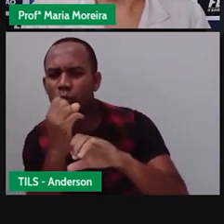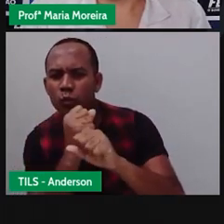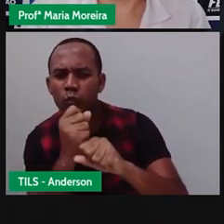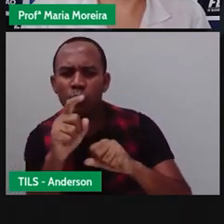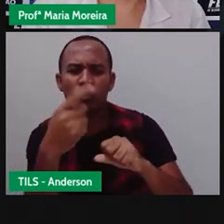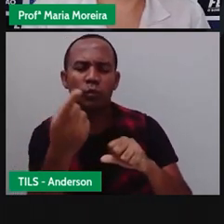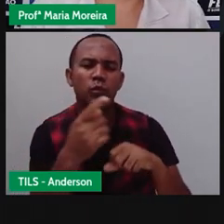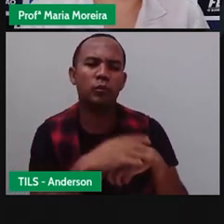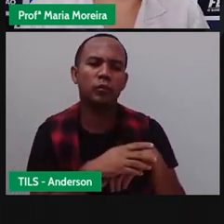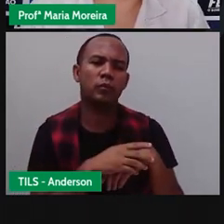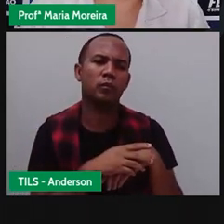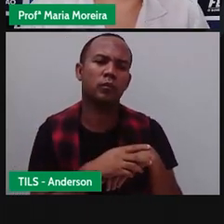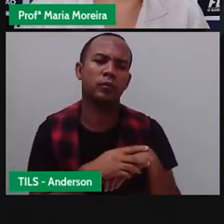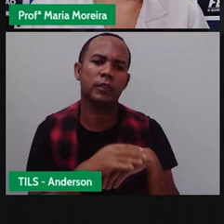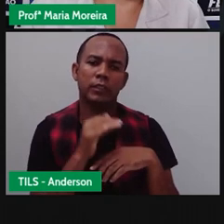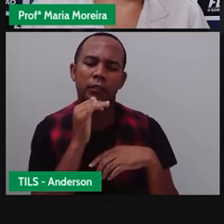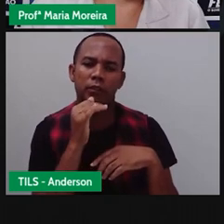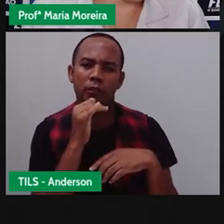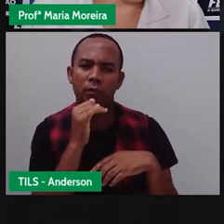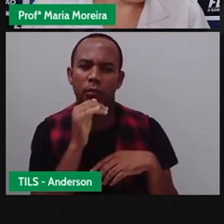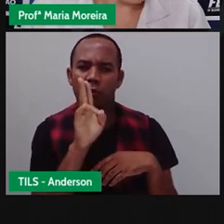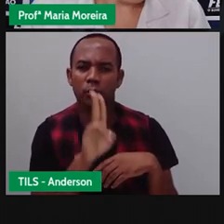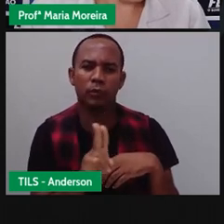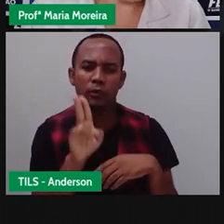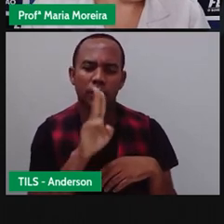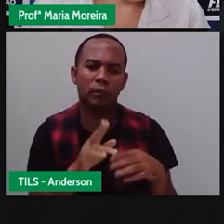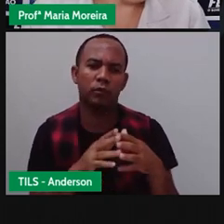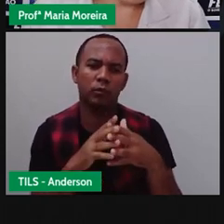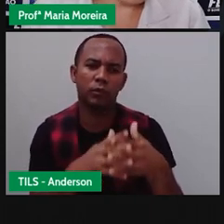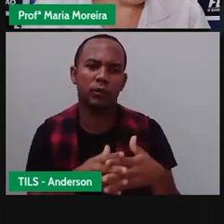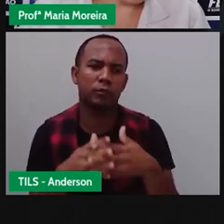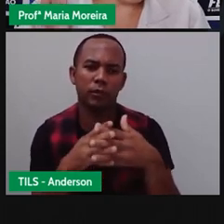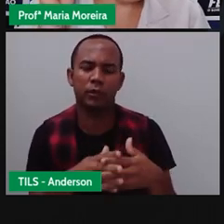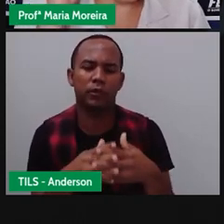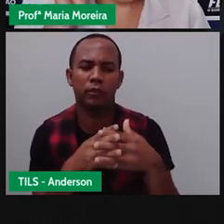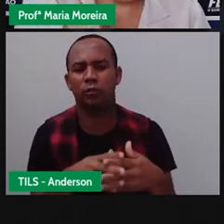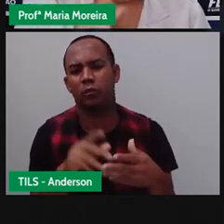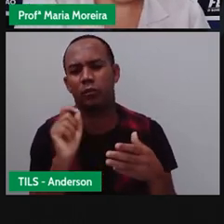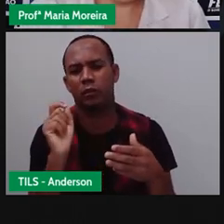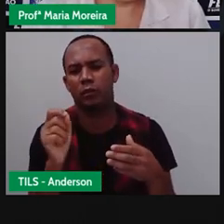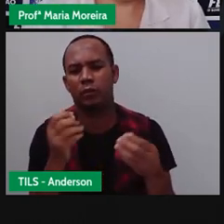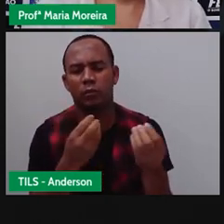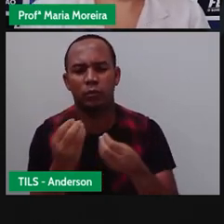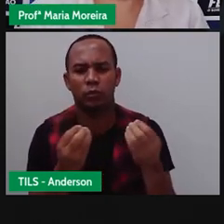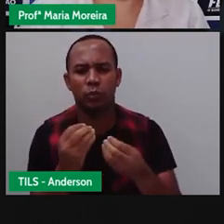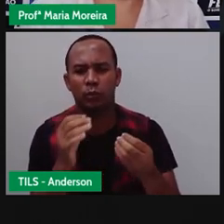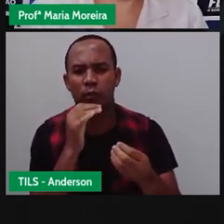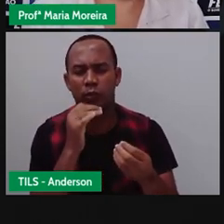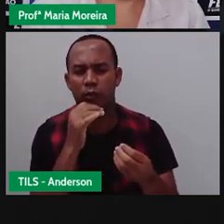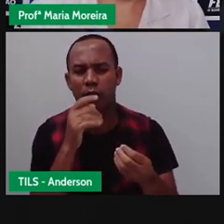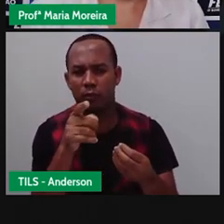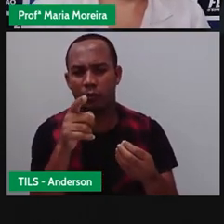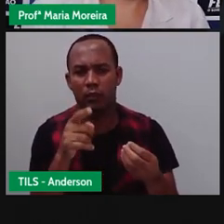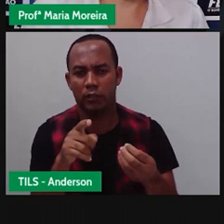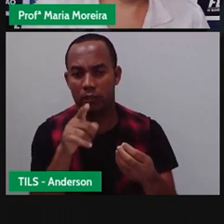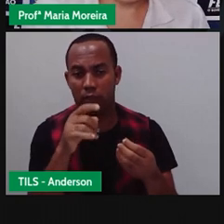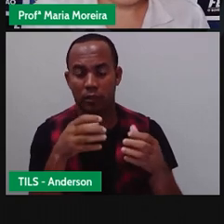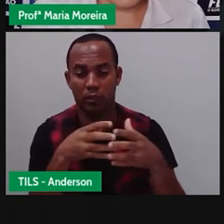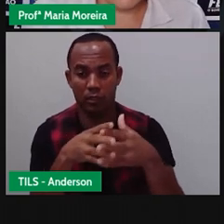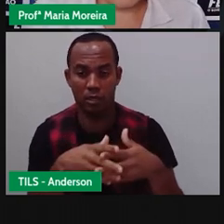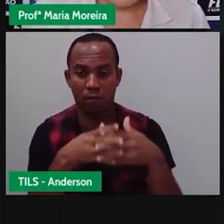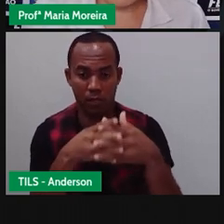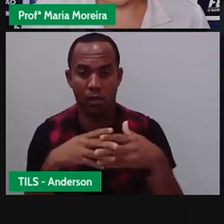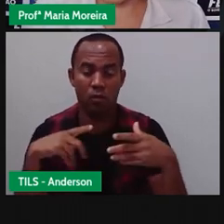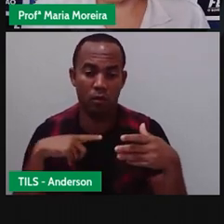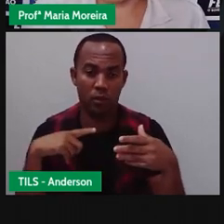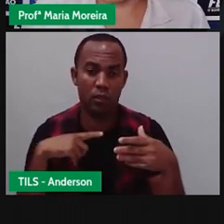agora. Então, se eu utilizar um caminhão para construir o meu problema aí, o meu modelo de caminhão foi essa escânea aí, com doze